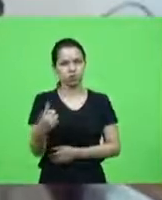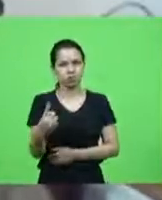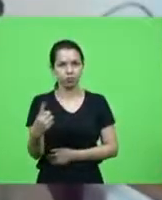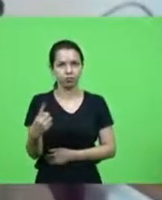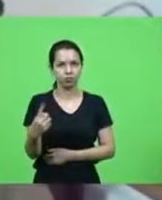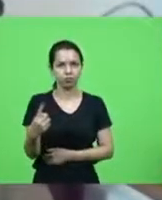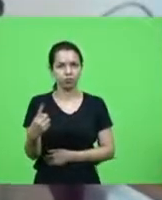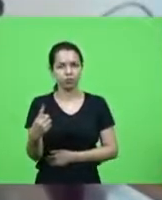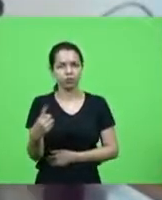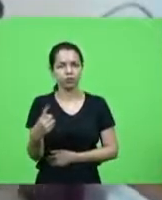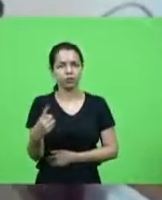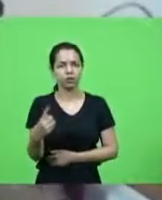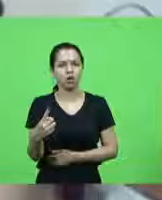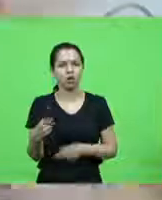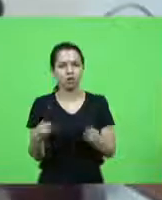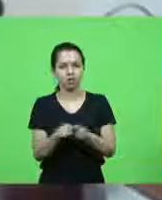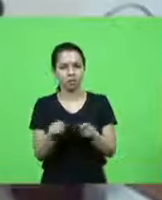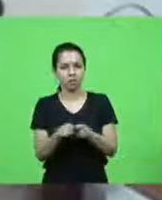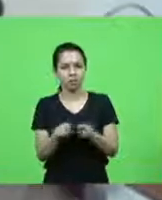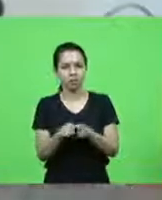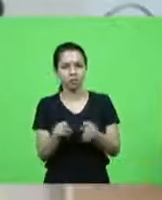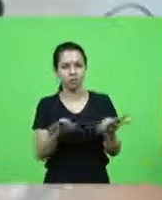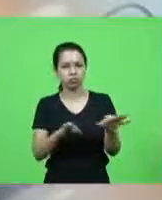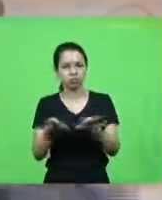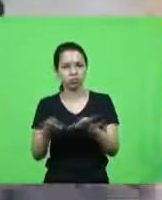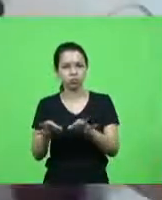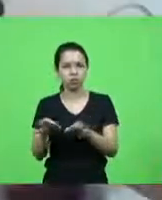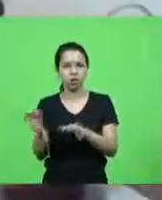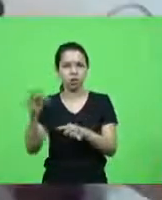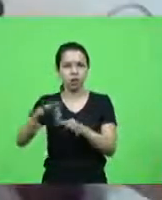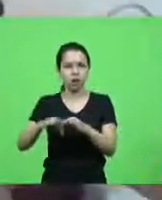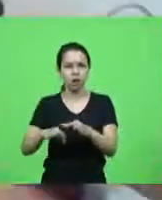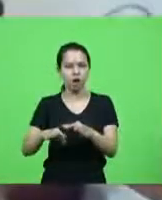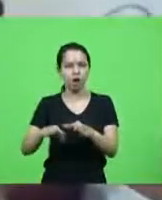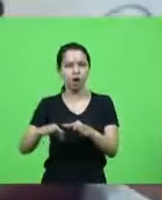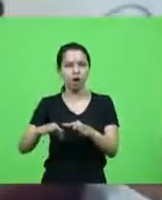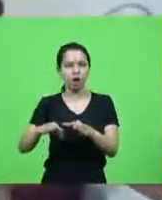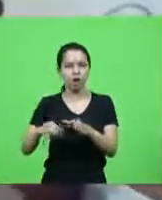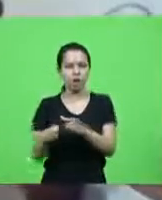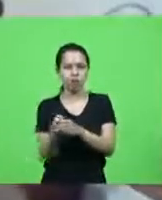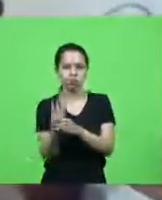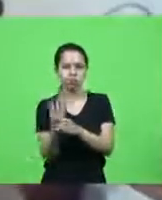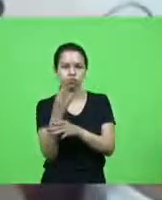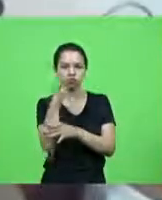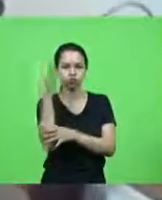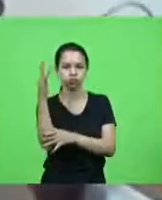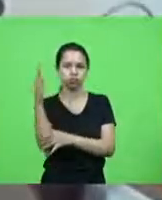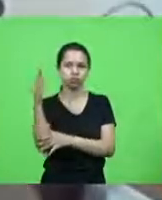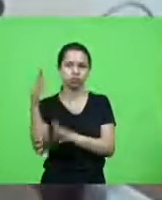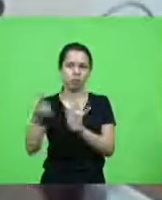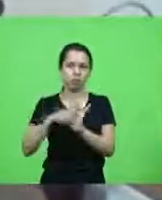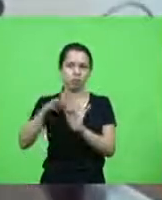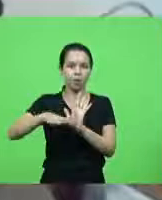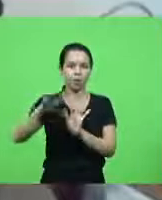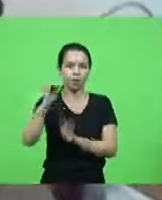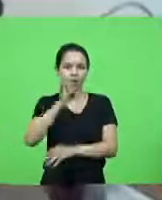inclusive foi plantada uma rosa que veio da Itália trouxeram muito bonitas comemorações